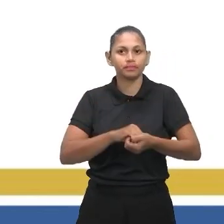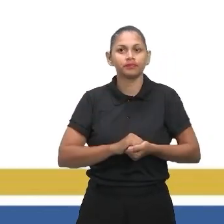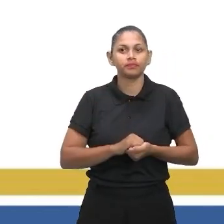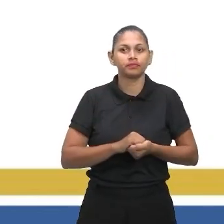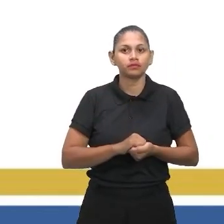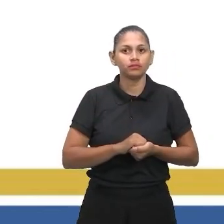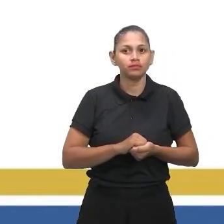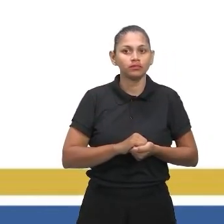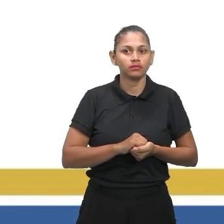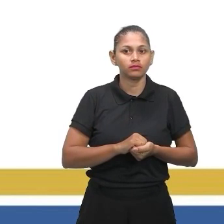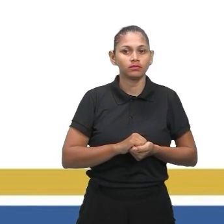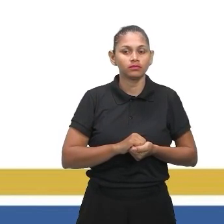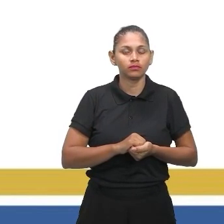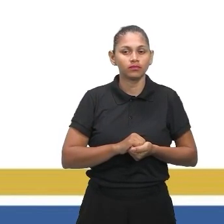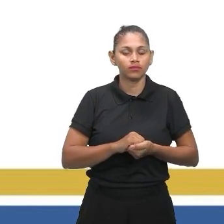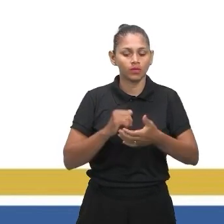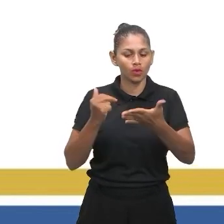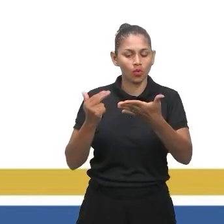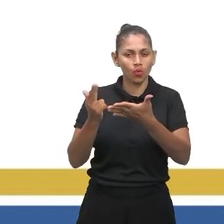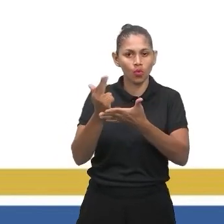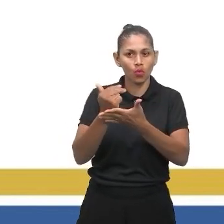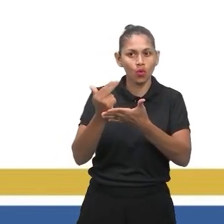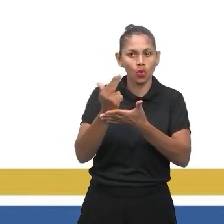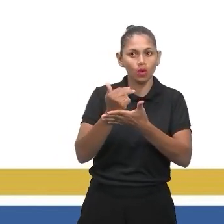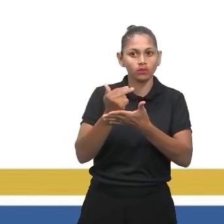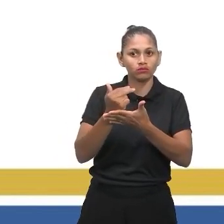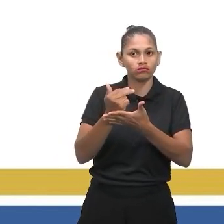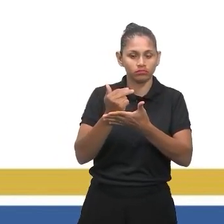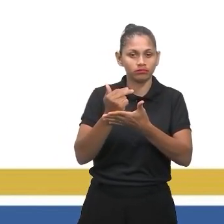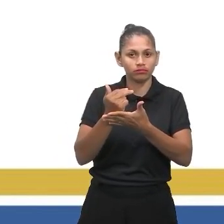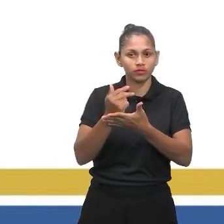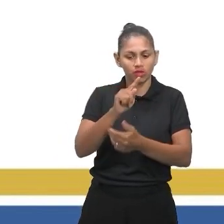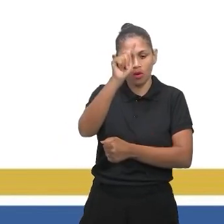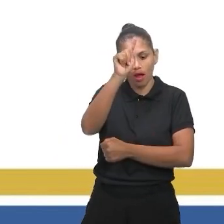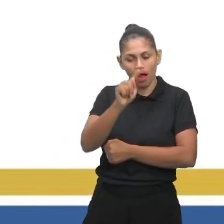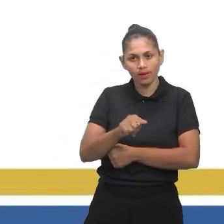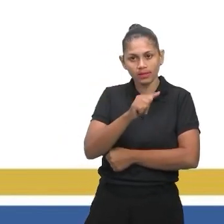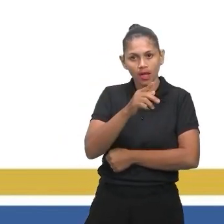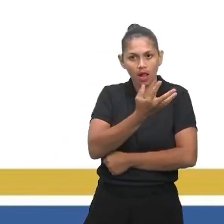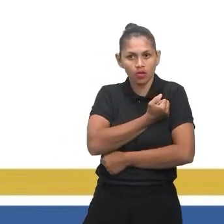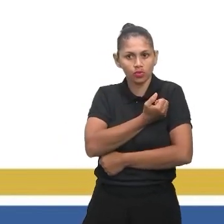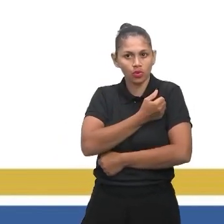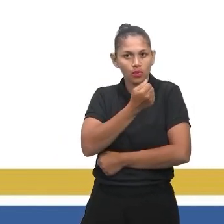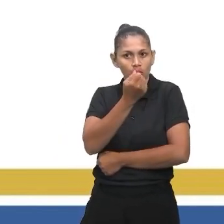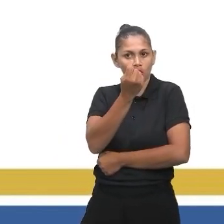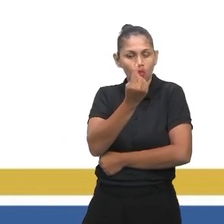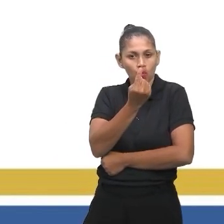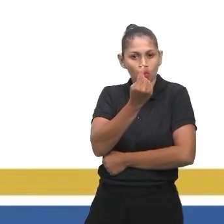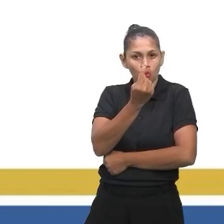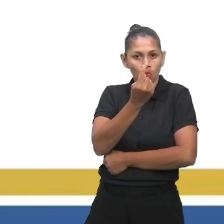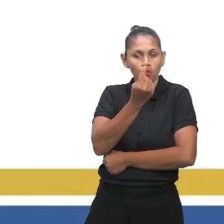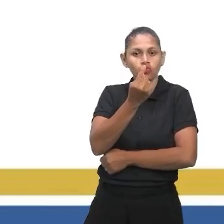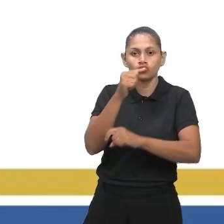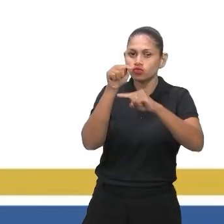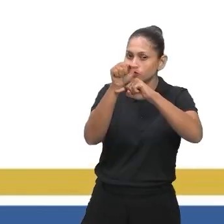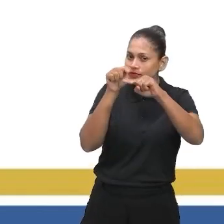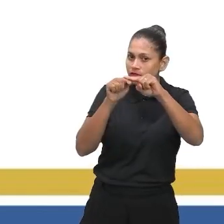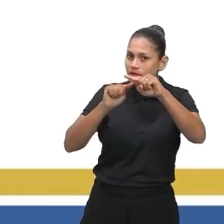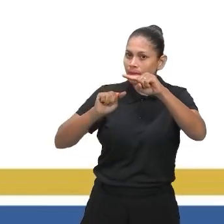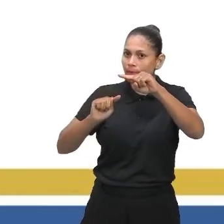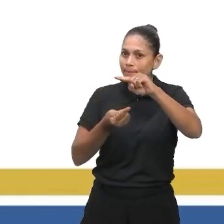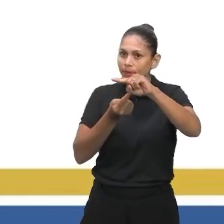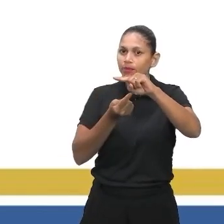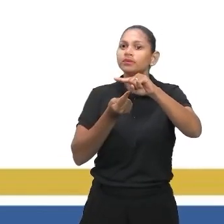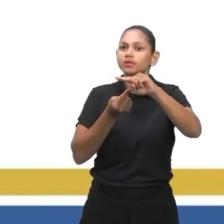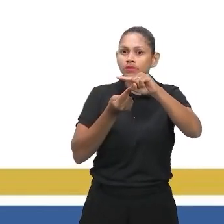forma, o tamanho do desenho, a escala foi dada, que é 1 dividido para 1.000. O tamanho do desenho está no desenho, que é o quê? 8